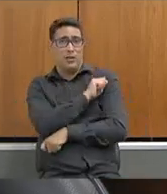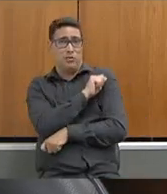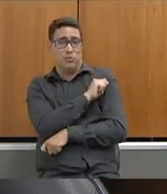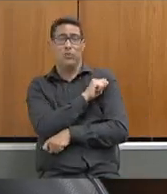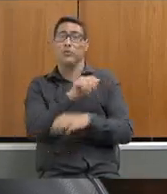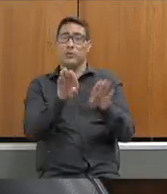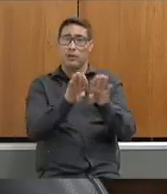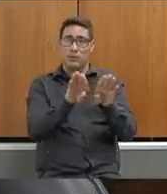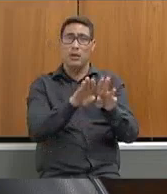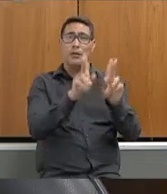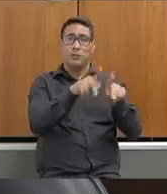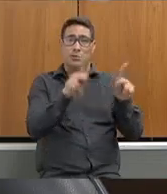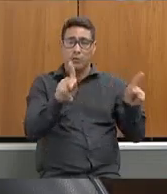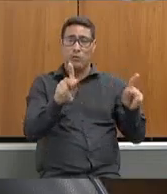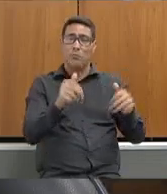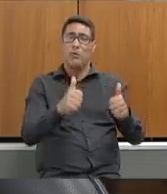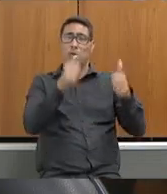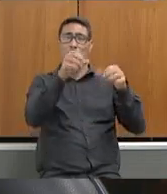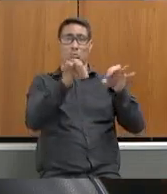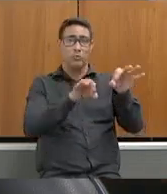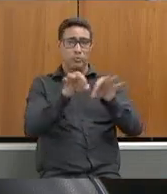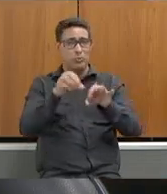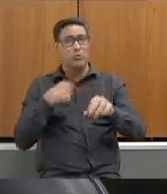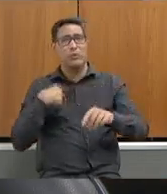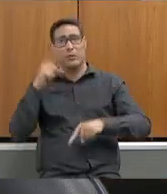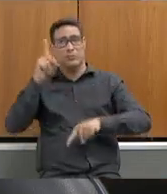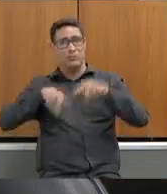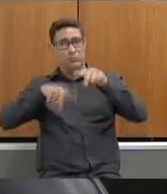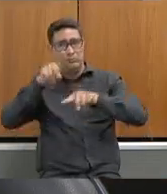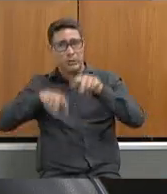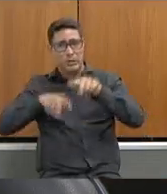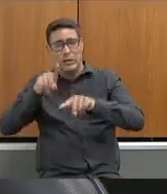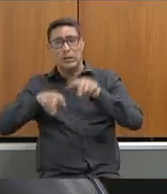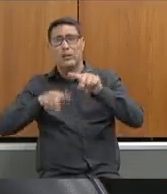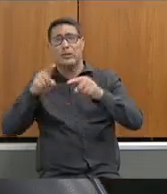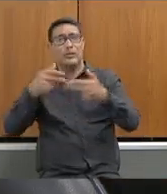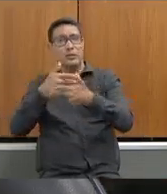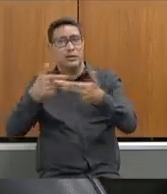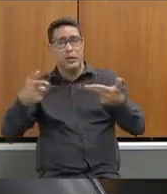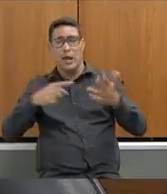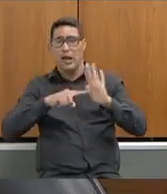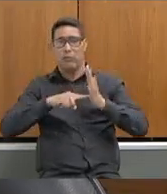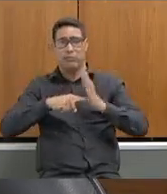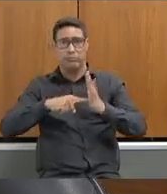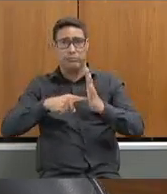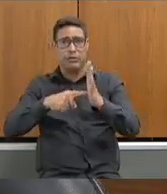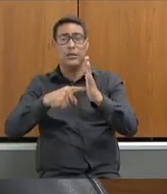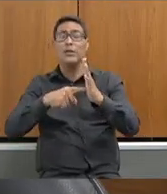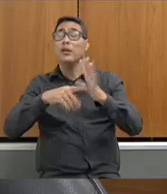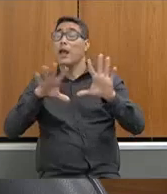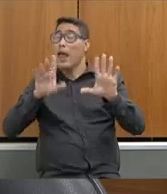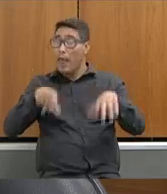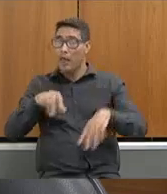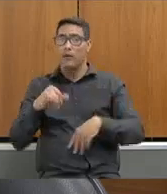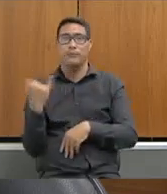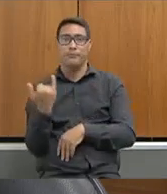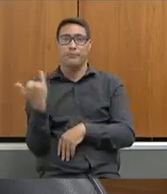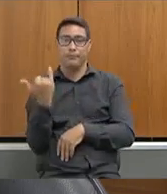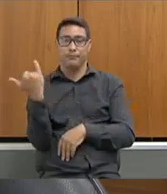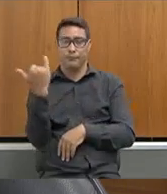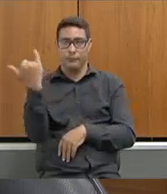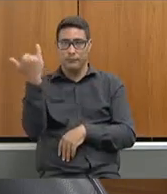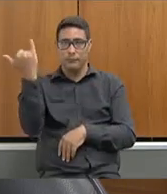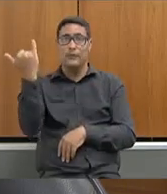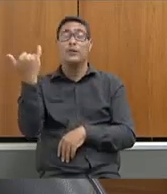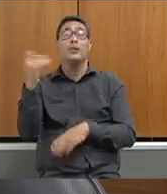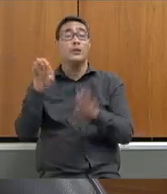educação melhor estrutura e equipamento para gerir o trabalho, a importância que isso tem e a diferença que isso